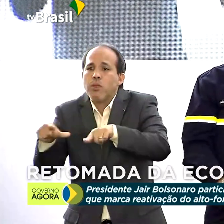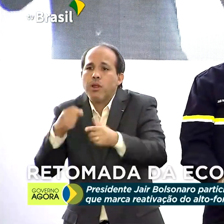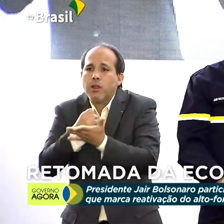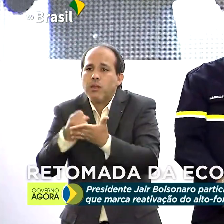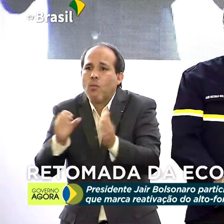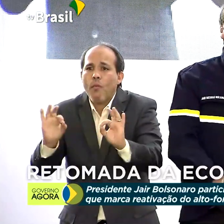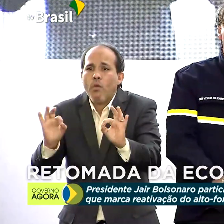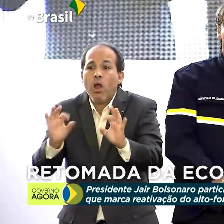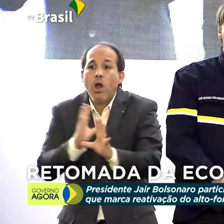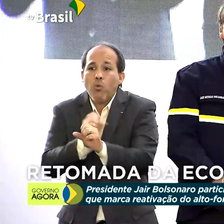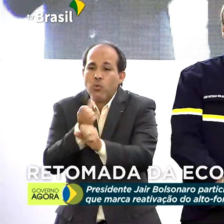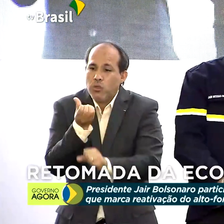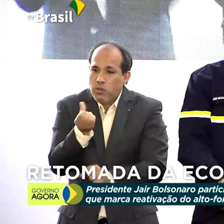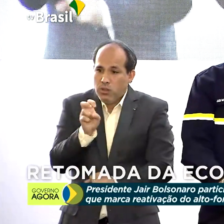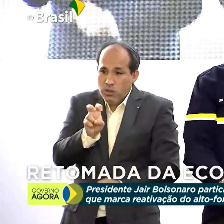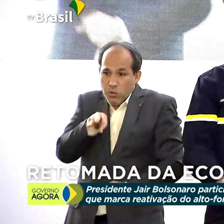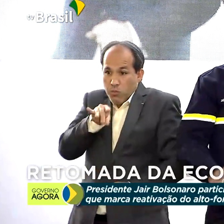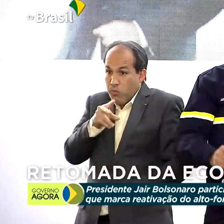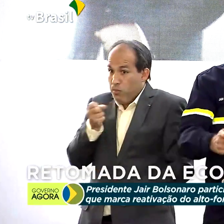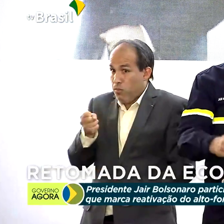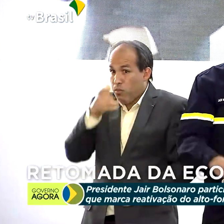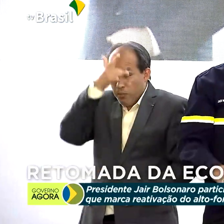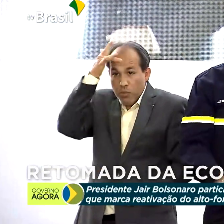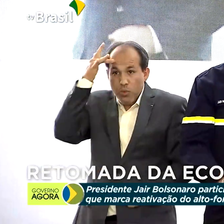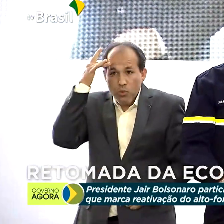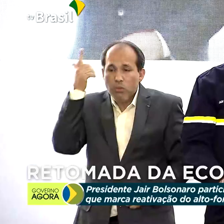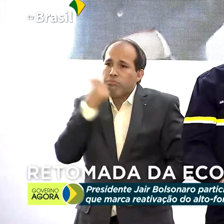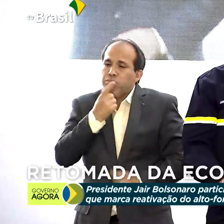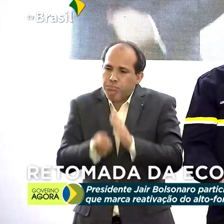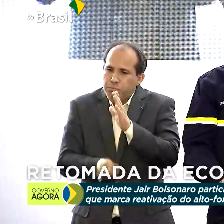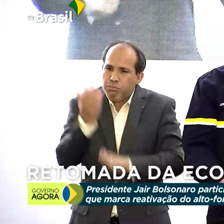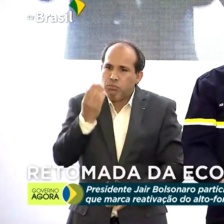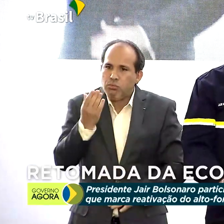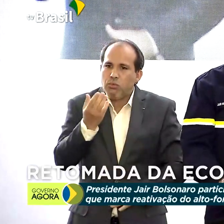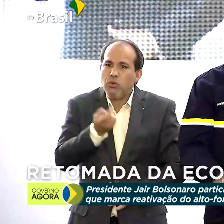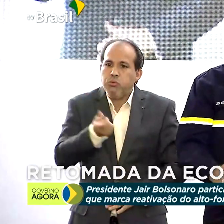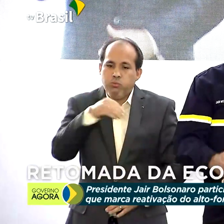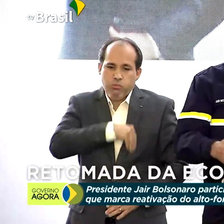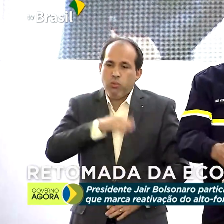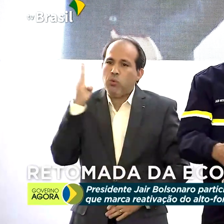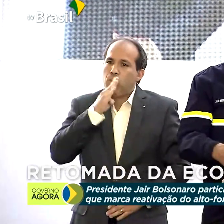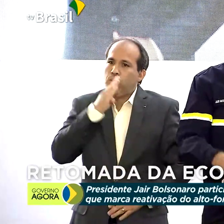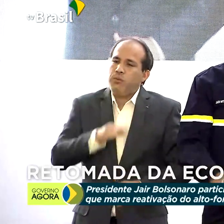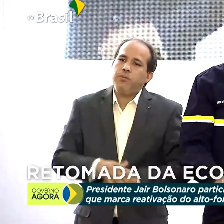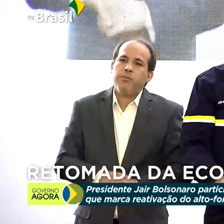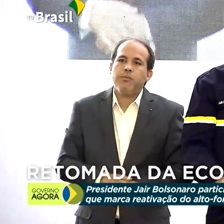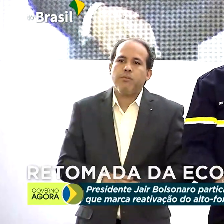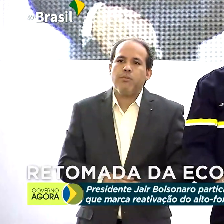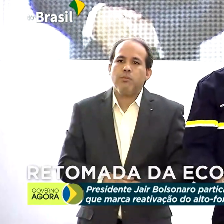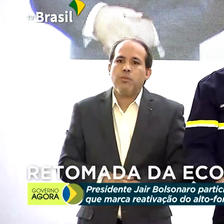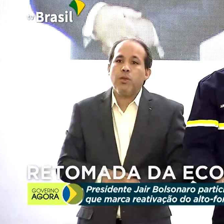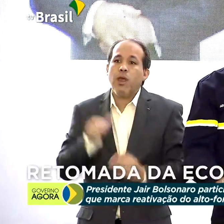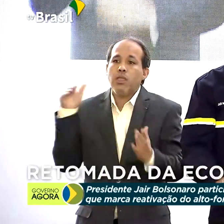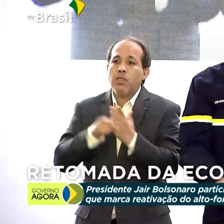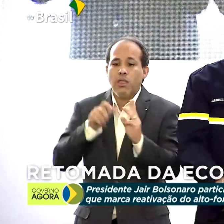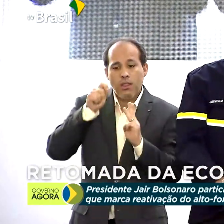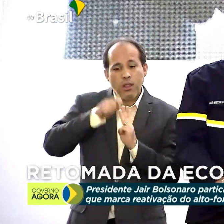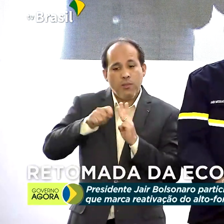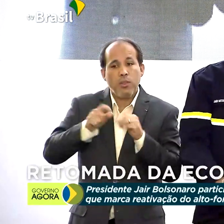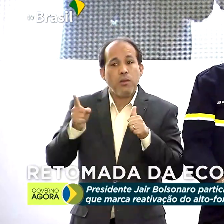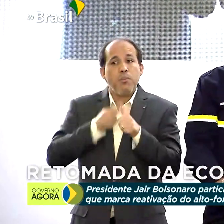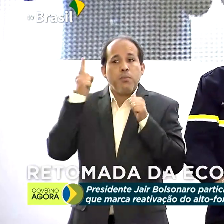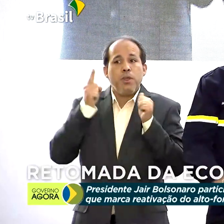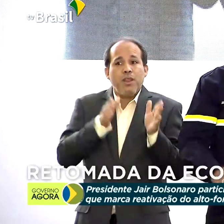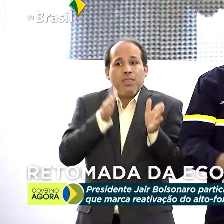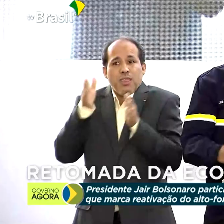65 milhões de pessoas, onde nós criamos um auxílio emergencial. Para durar três meses no primeiro momento.